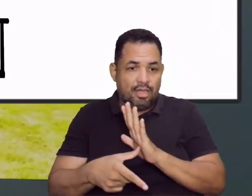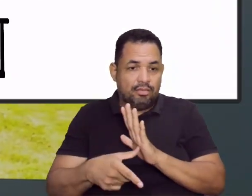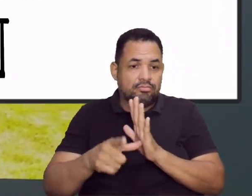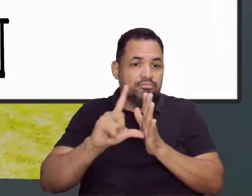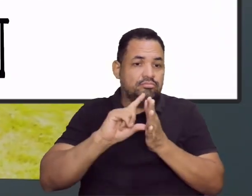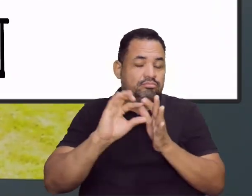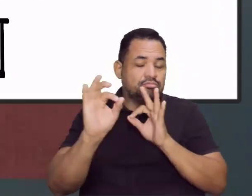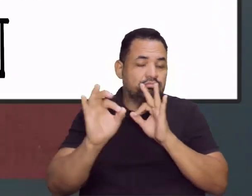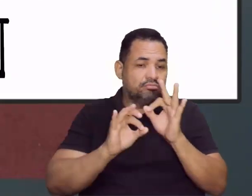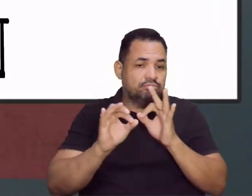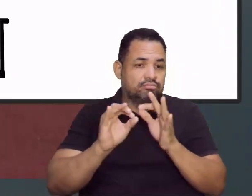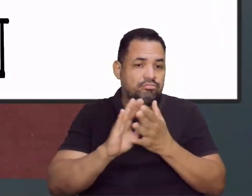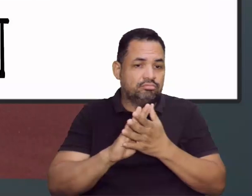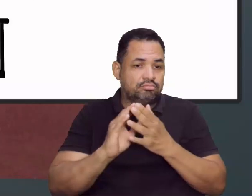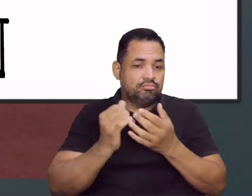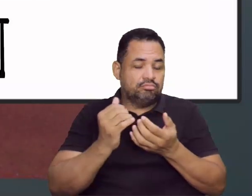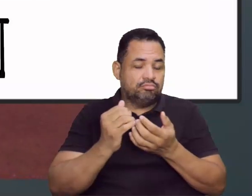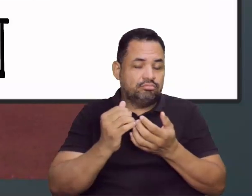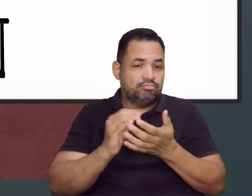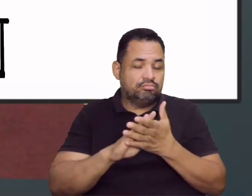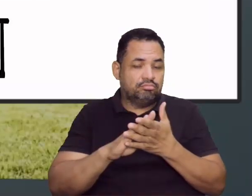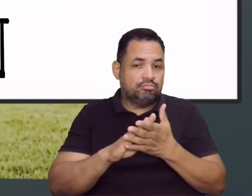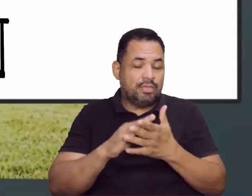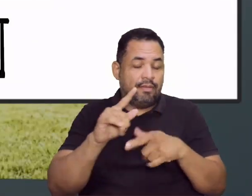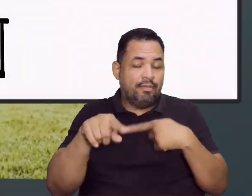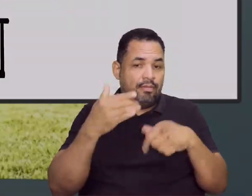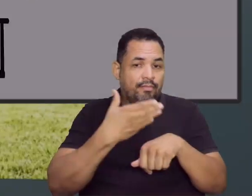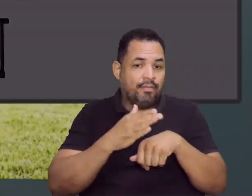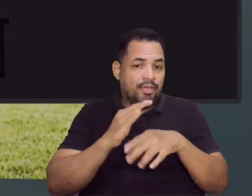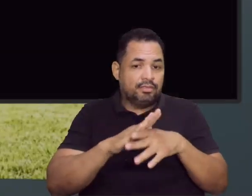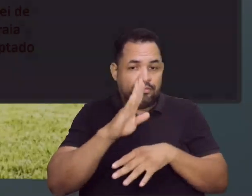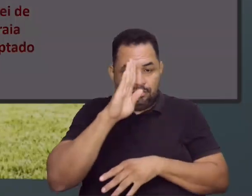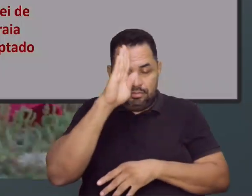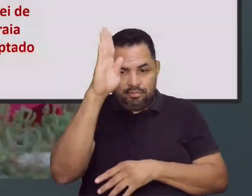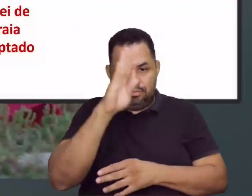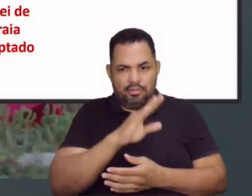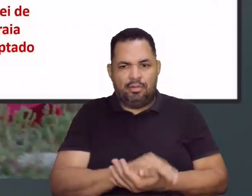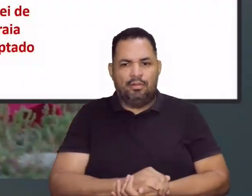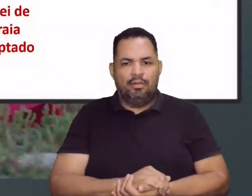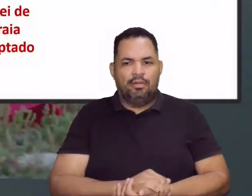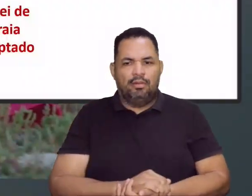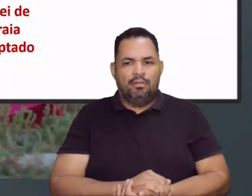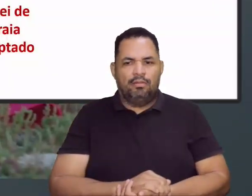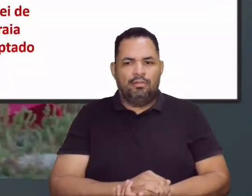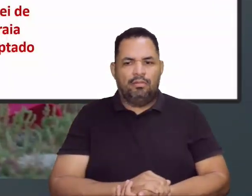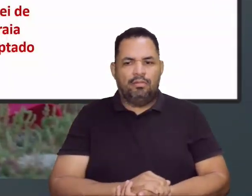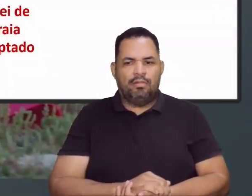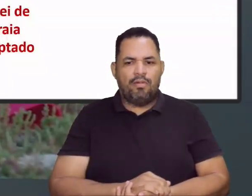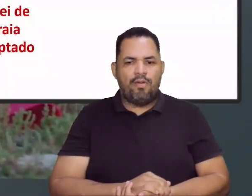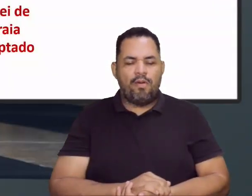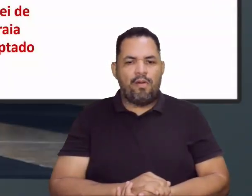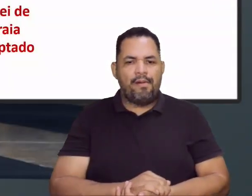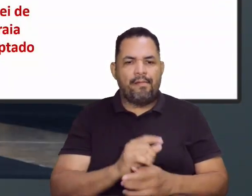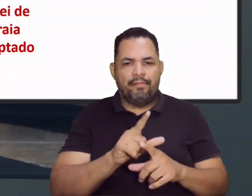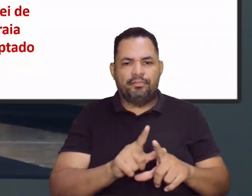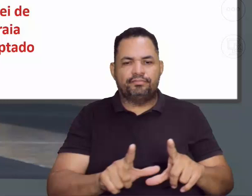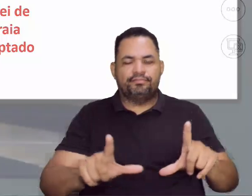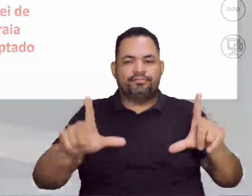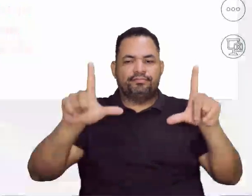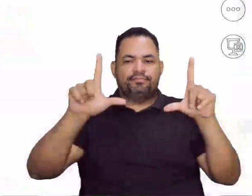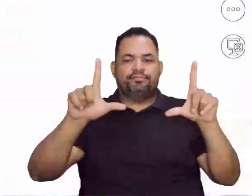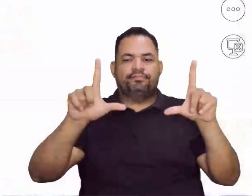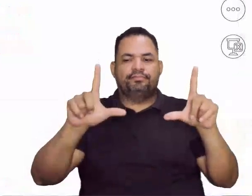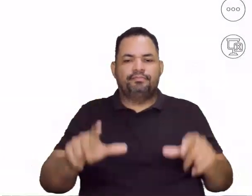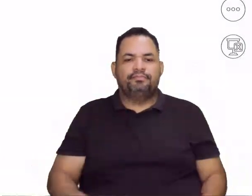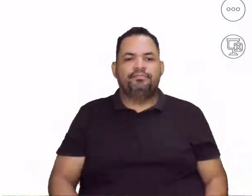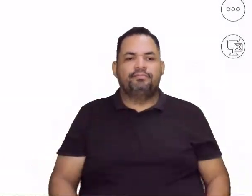vezes, para uma prática maior. Vamos ver, então. Olha só. Vou abrir aqui esse slide para você acompanhar de